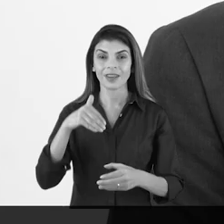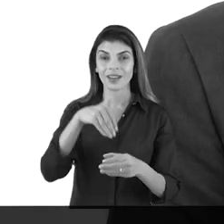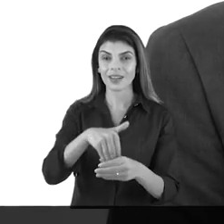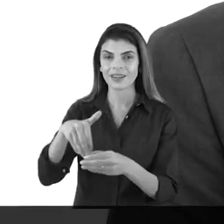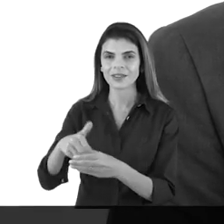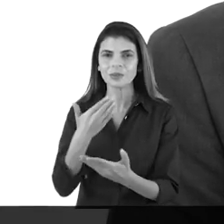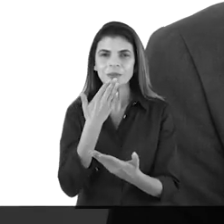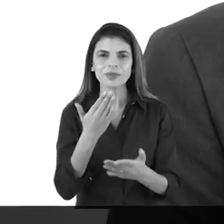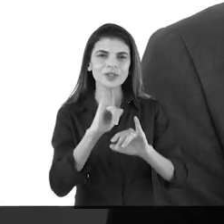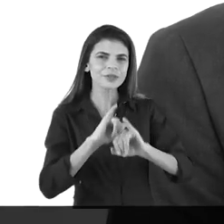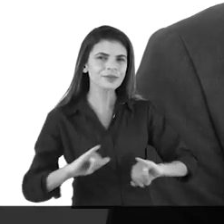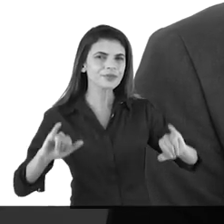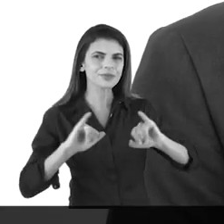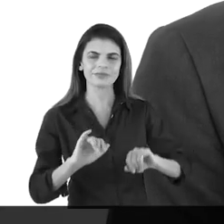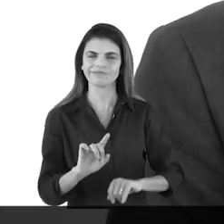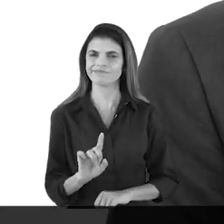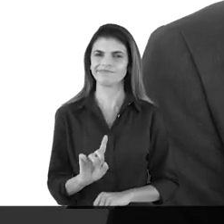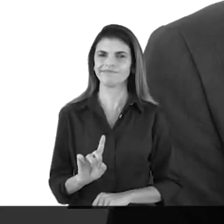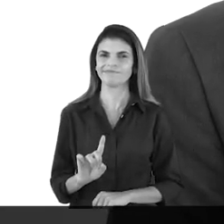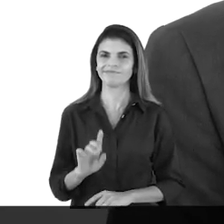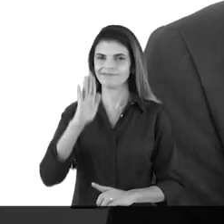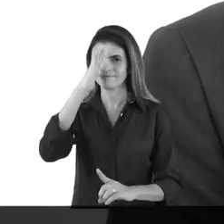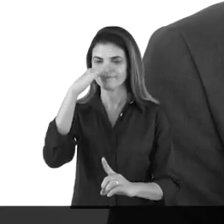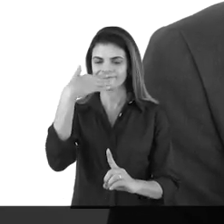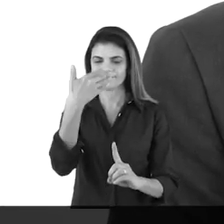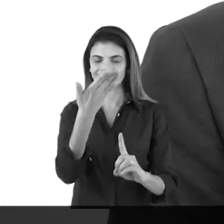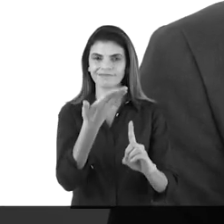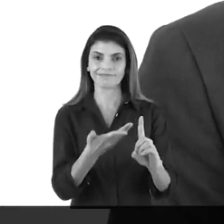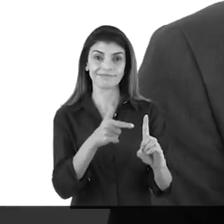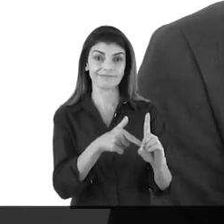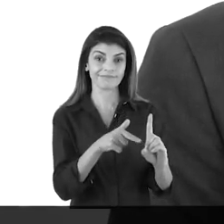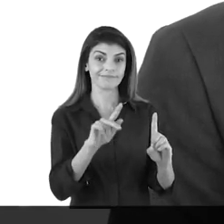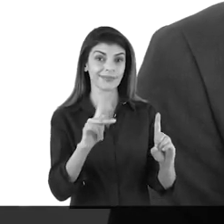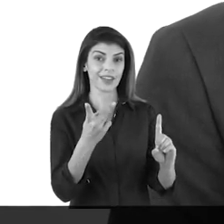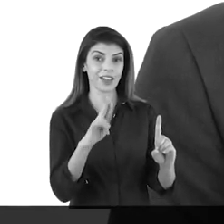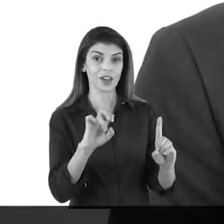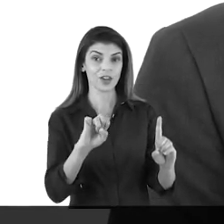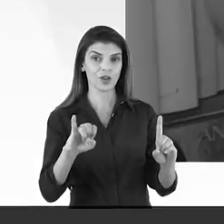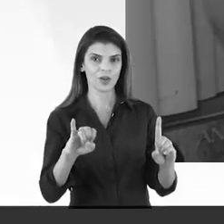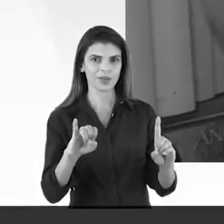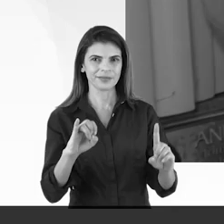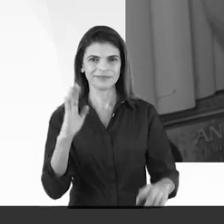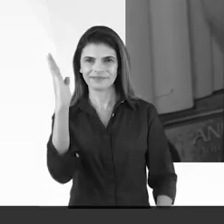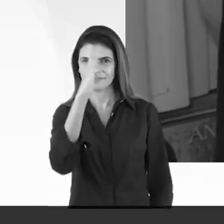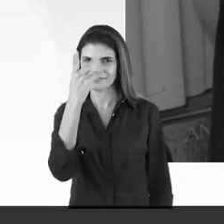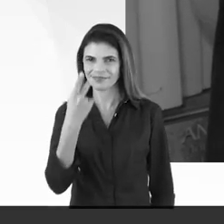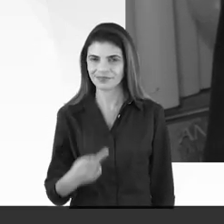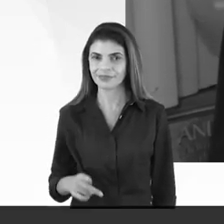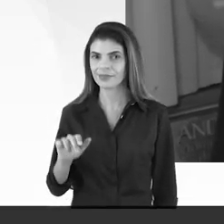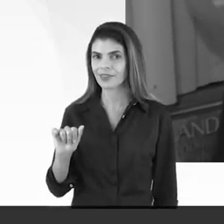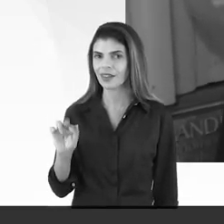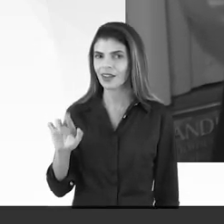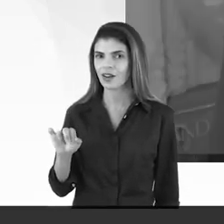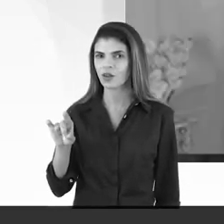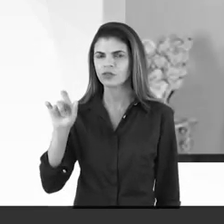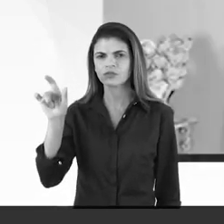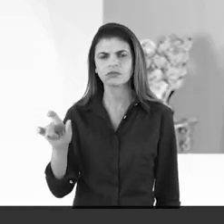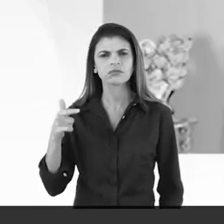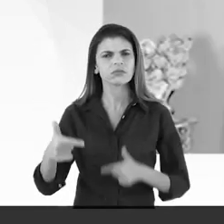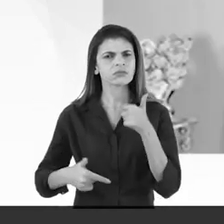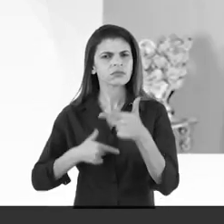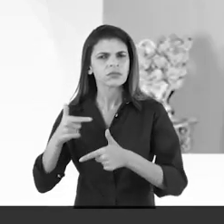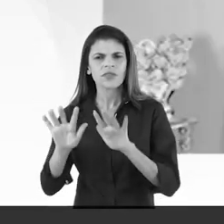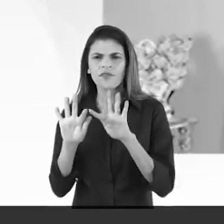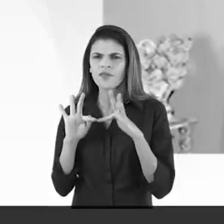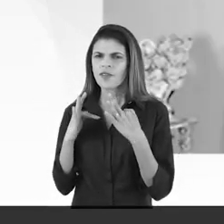Hoje não é dia de campanha, vamos homenagear um herói brasileiro. Harold dedicou sua vida a respeitar a família,